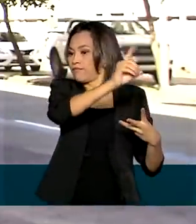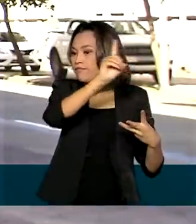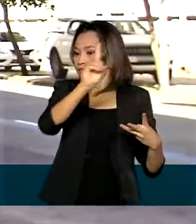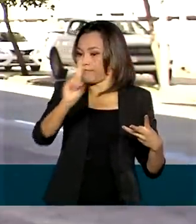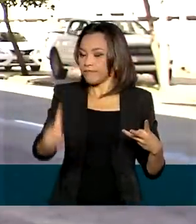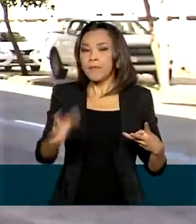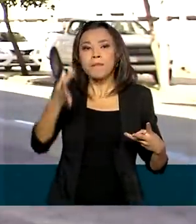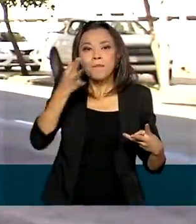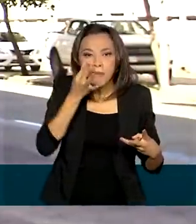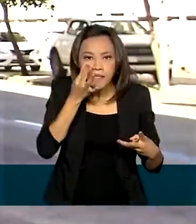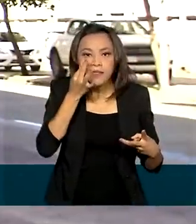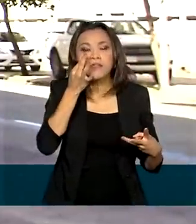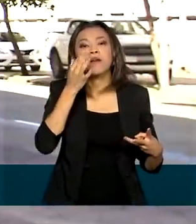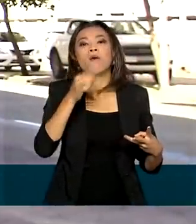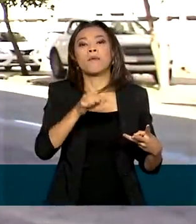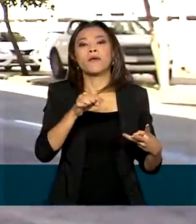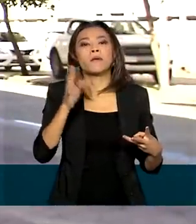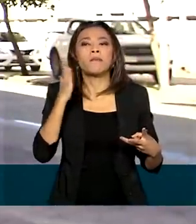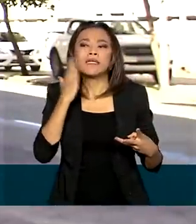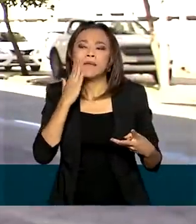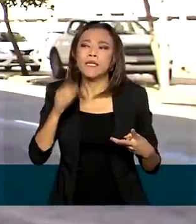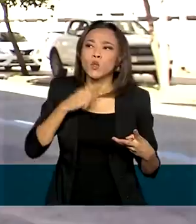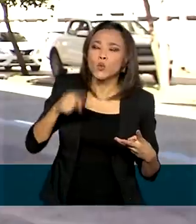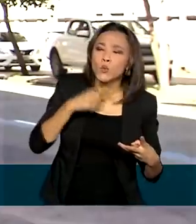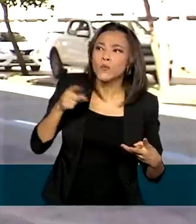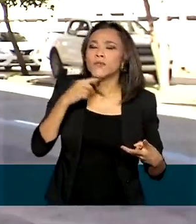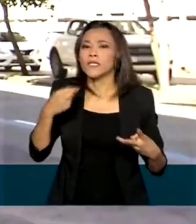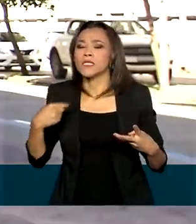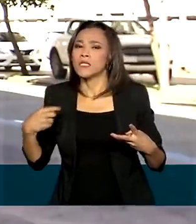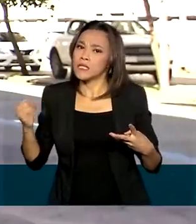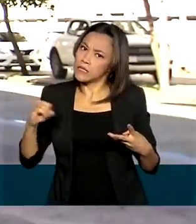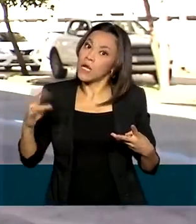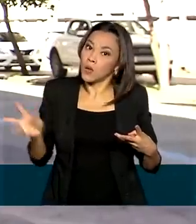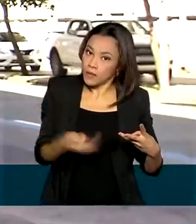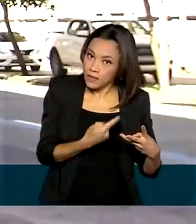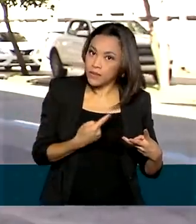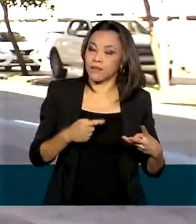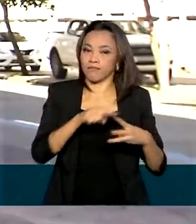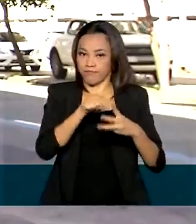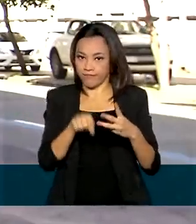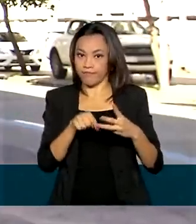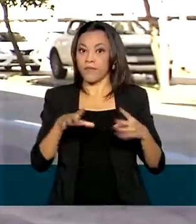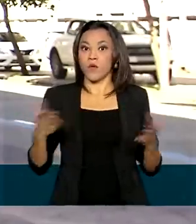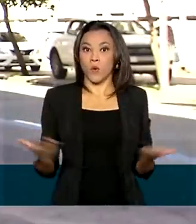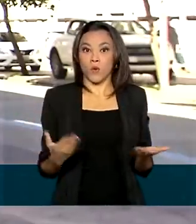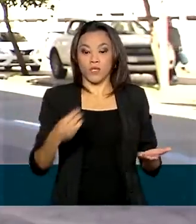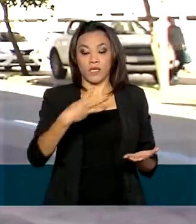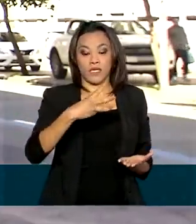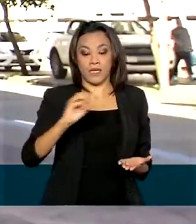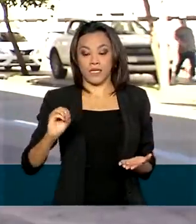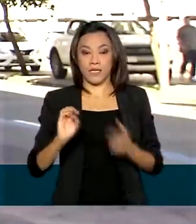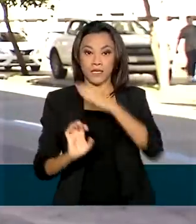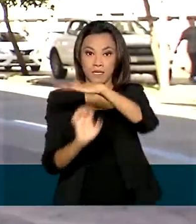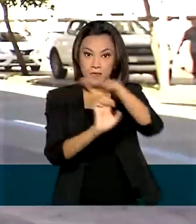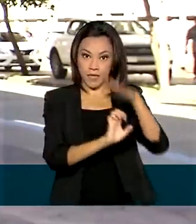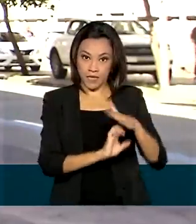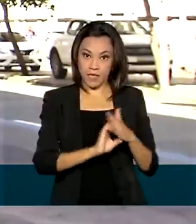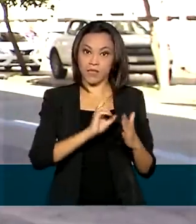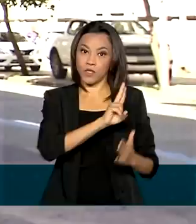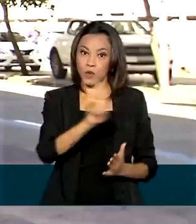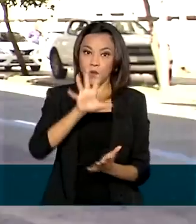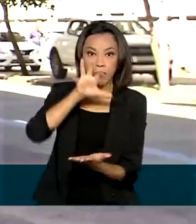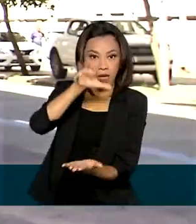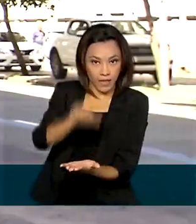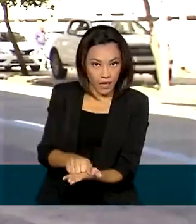agência do INSS para dirimir alguma dúvida eventual. Existem hoje 300 empresas cadastradas nesse projeto junto ao